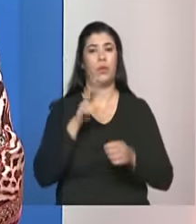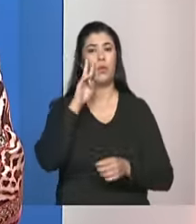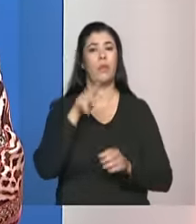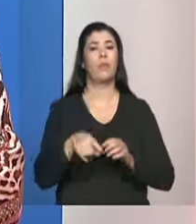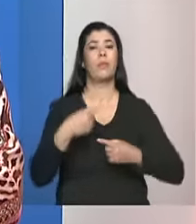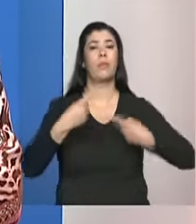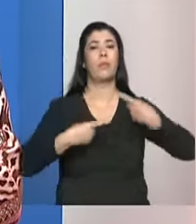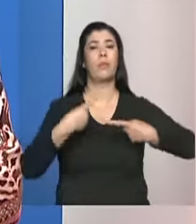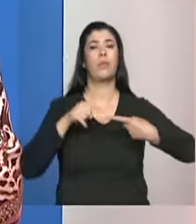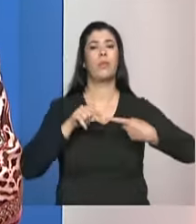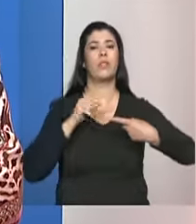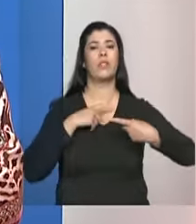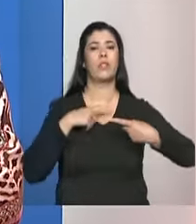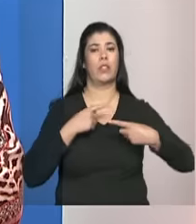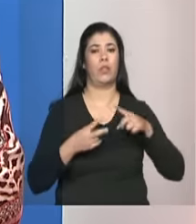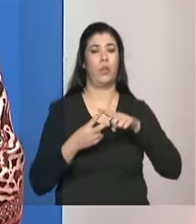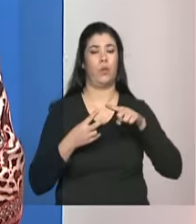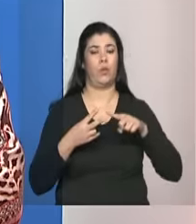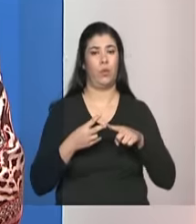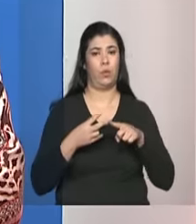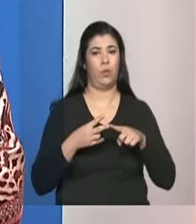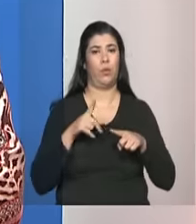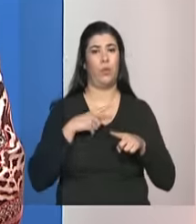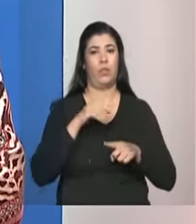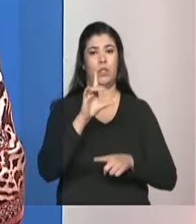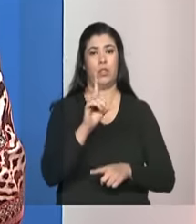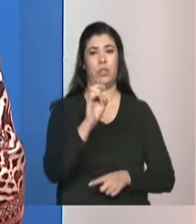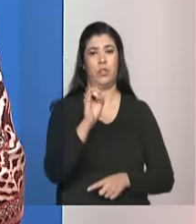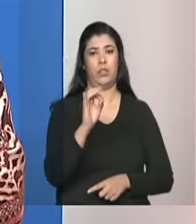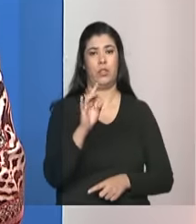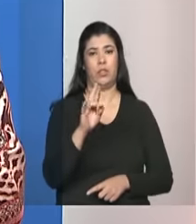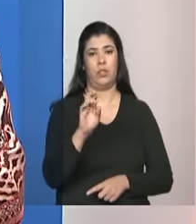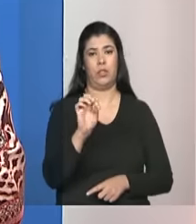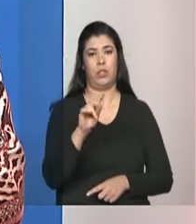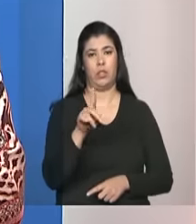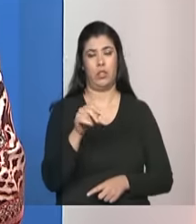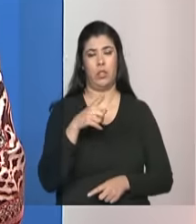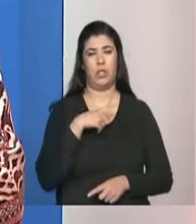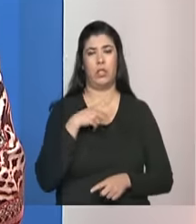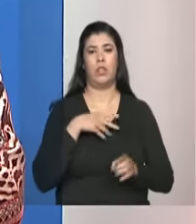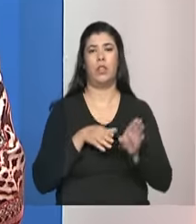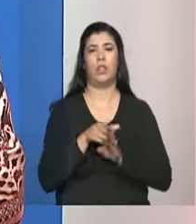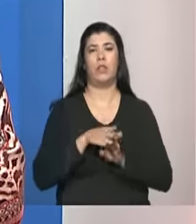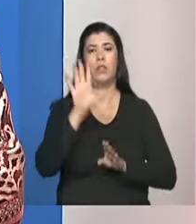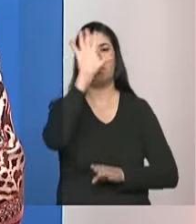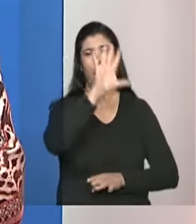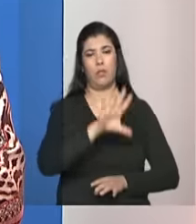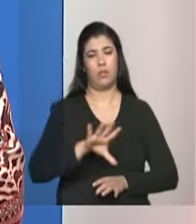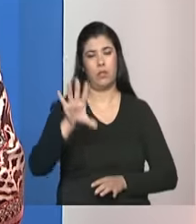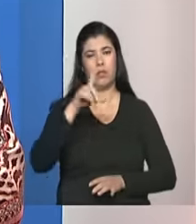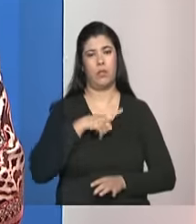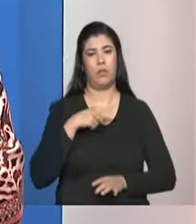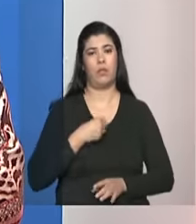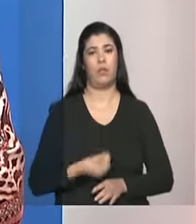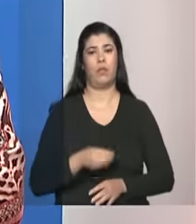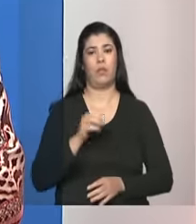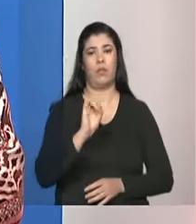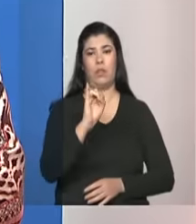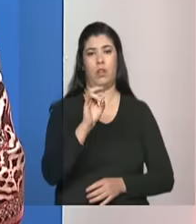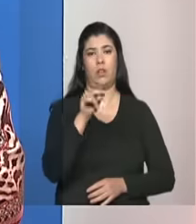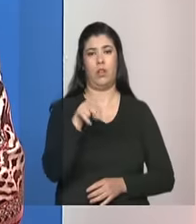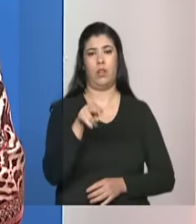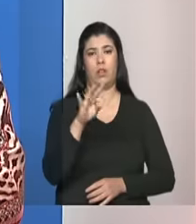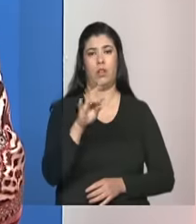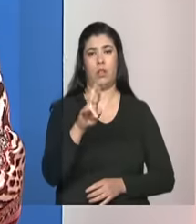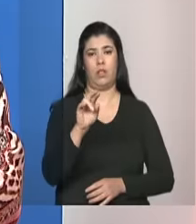acho que tem duas diretrizes fundamentais da política nacional, que é a intersetorialidade e o trabalho em